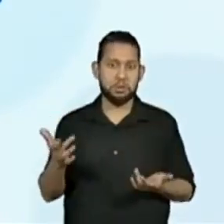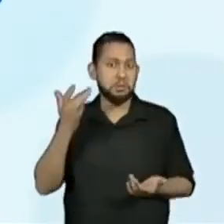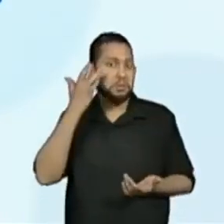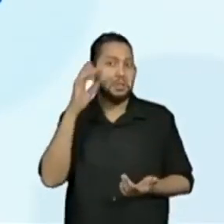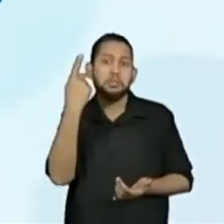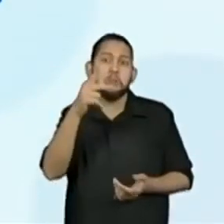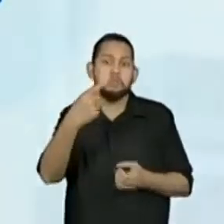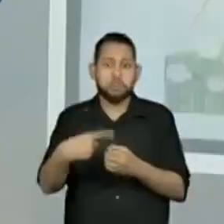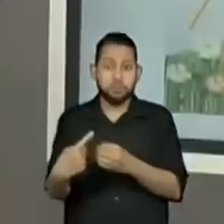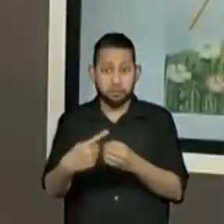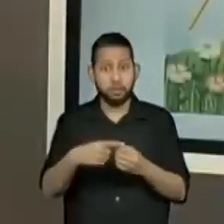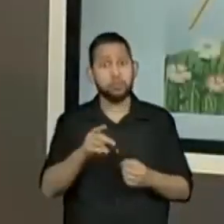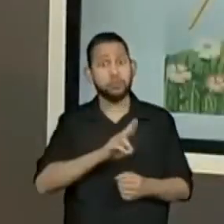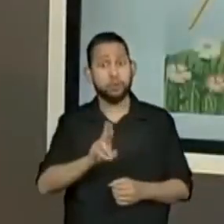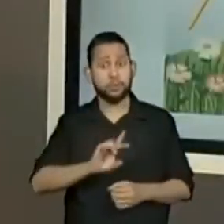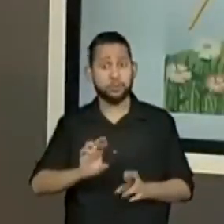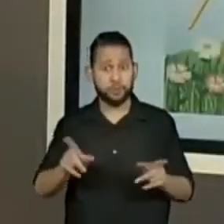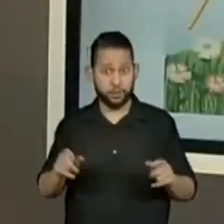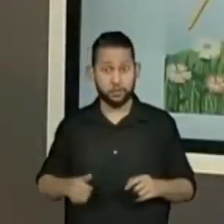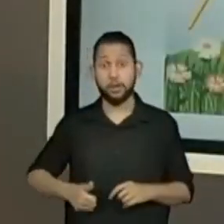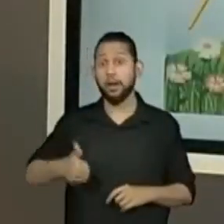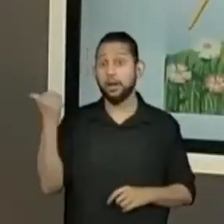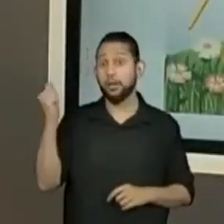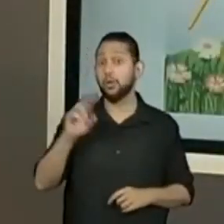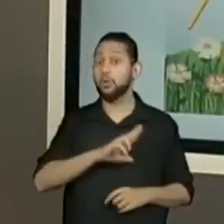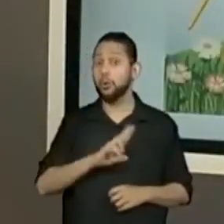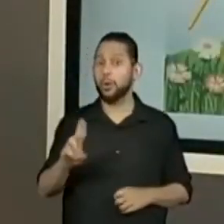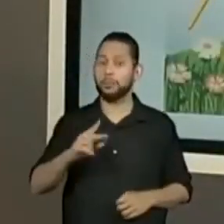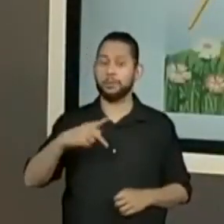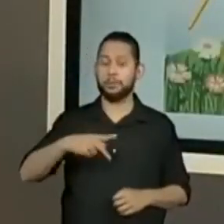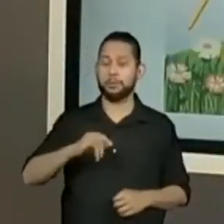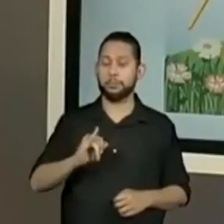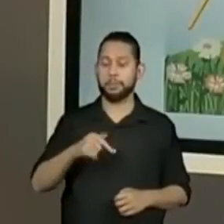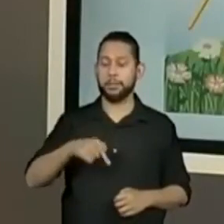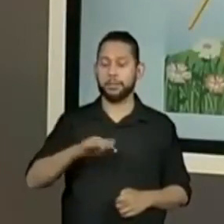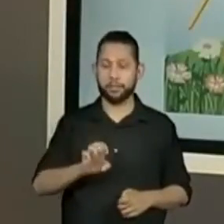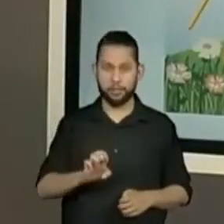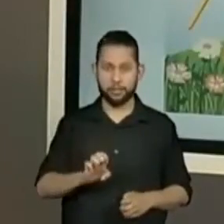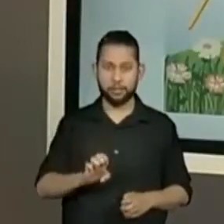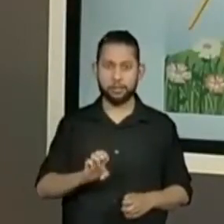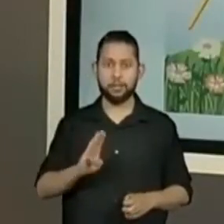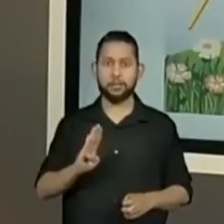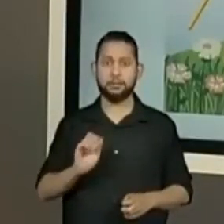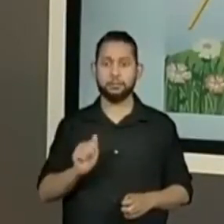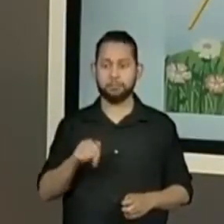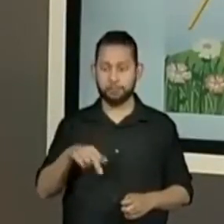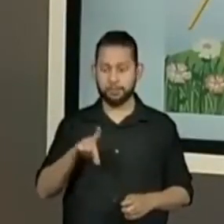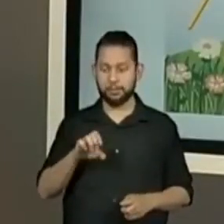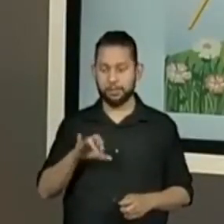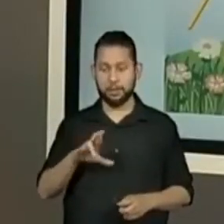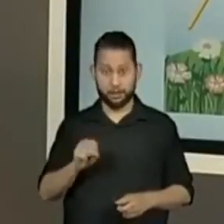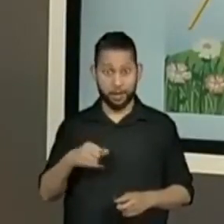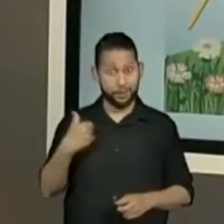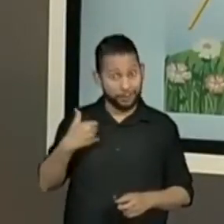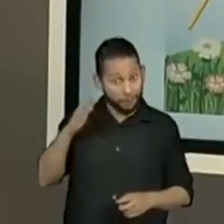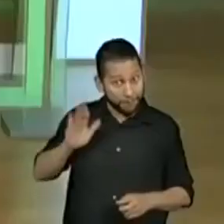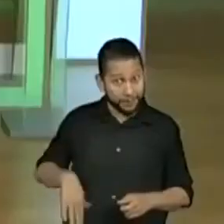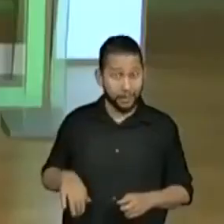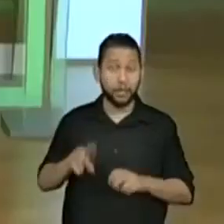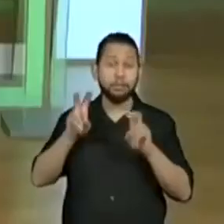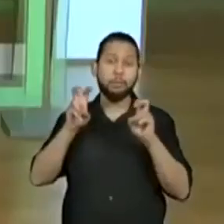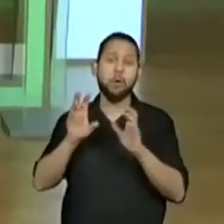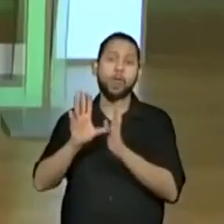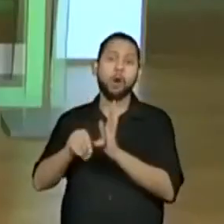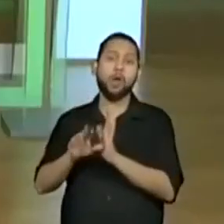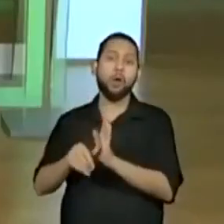região. Aqui ela está como pique-bandeira. Quando eu era pequena, chamava rouba-bandeira. E como você brincava, professora?